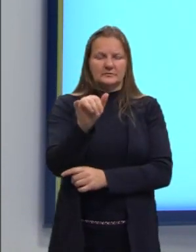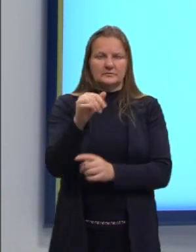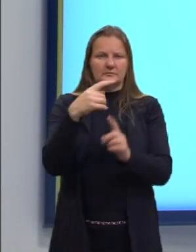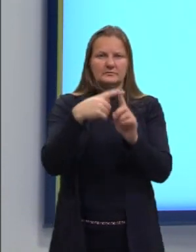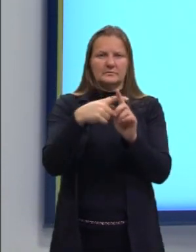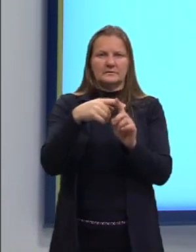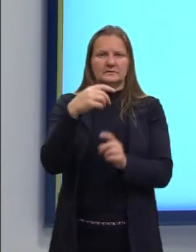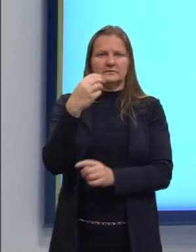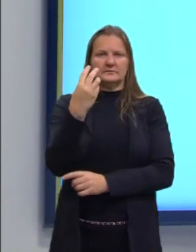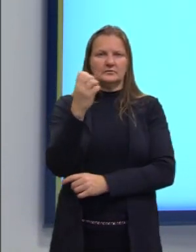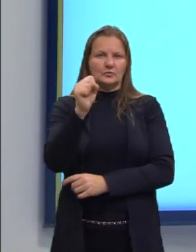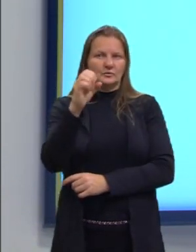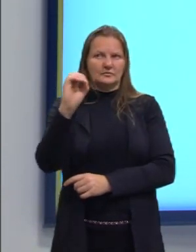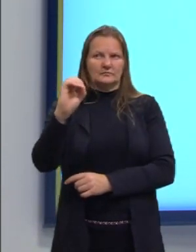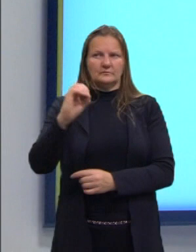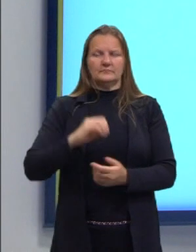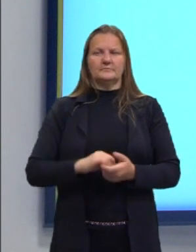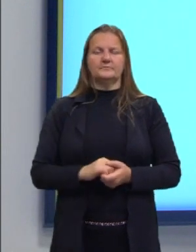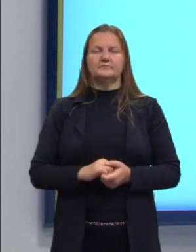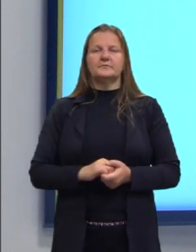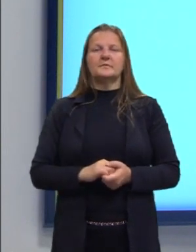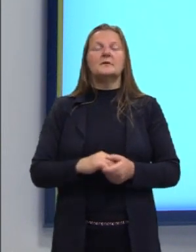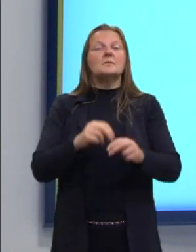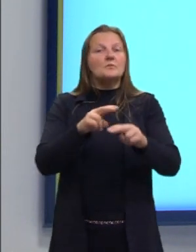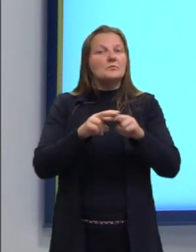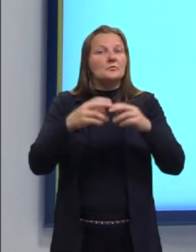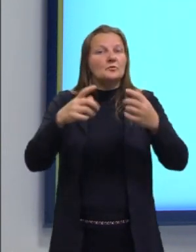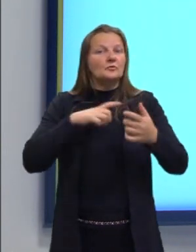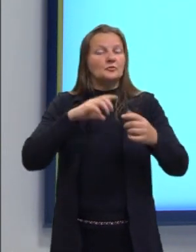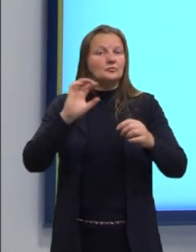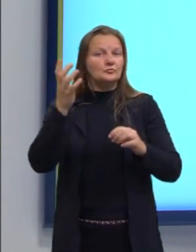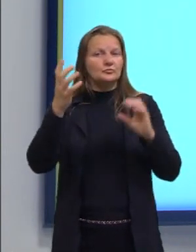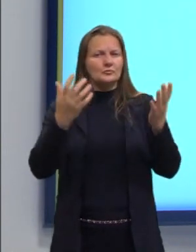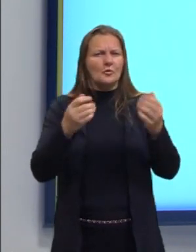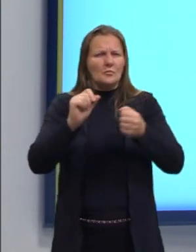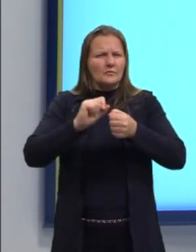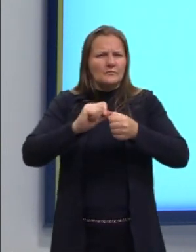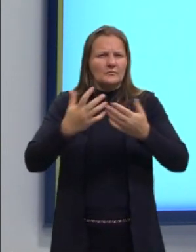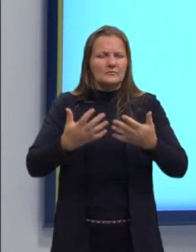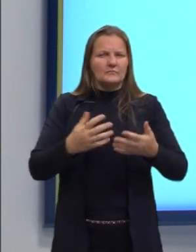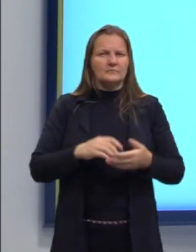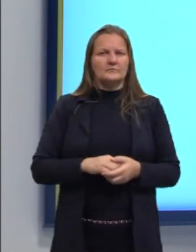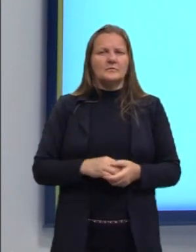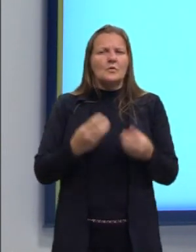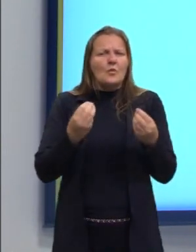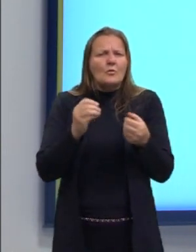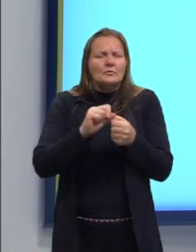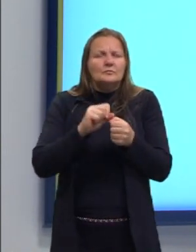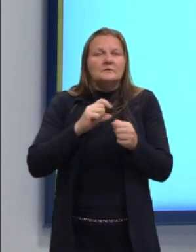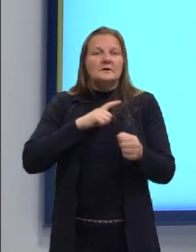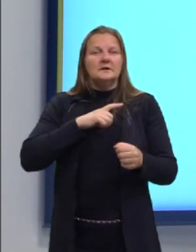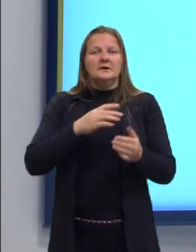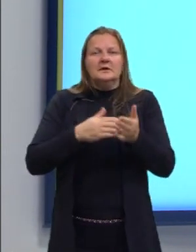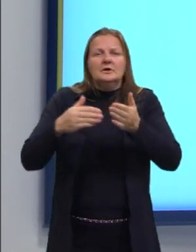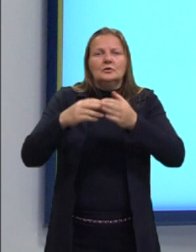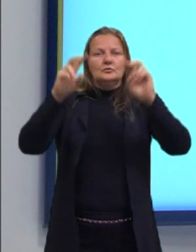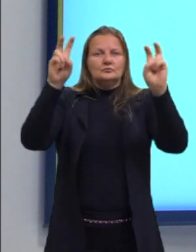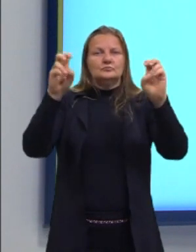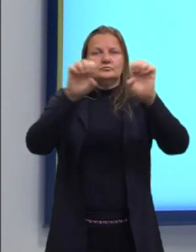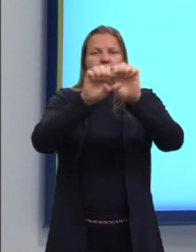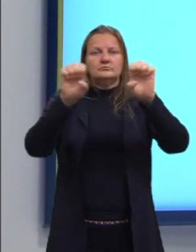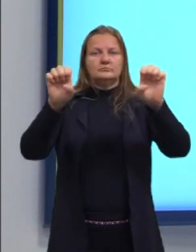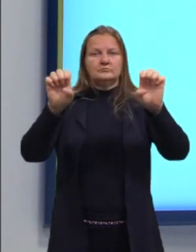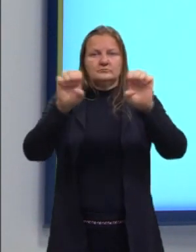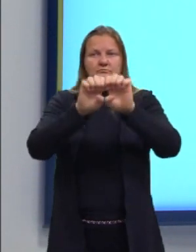mais 80. Por enquanto, a gente vai resolver assim, tá? Como eu tenho todo esse termo aqui, que era o A